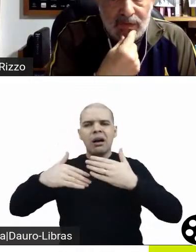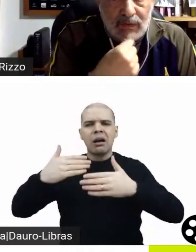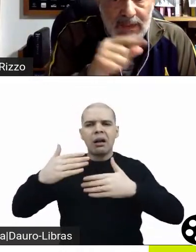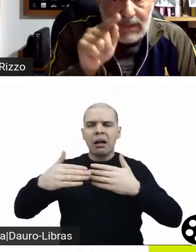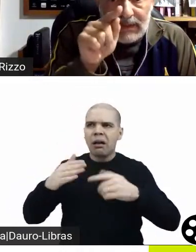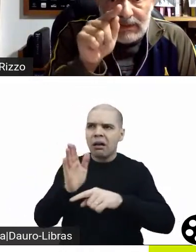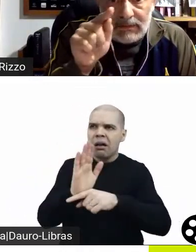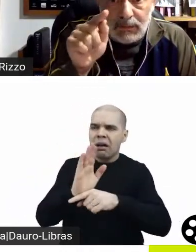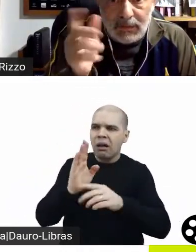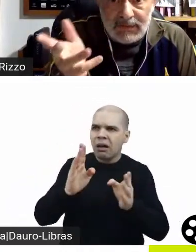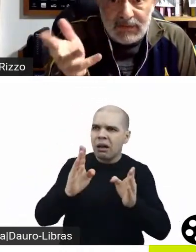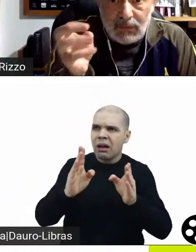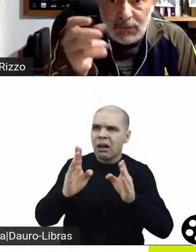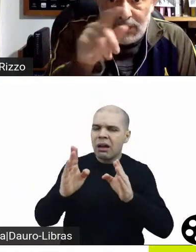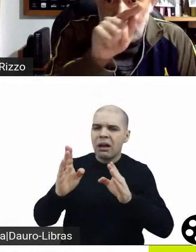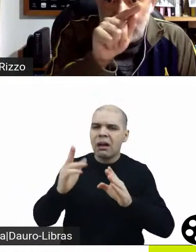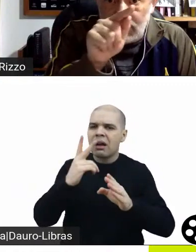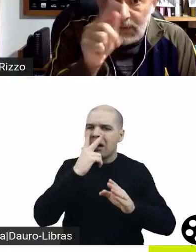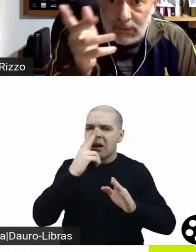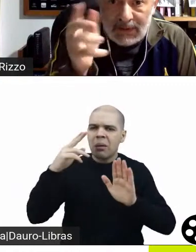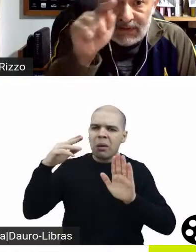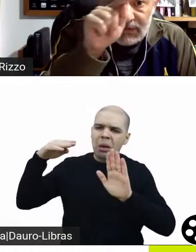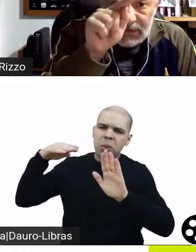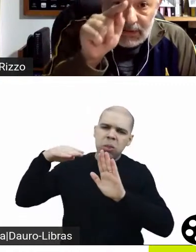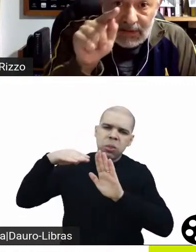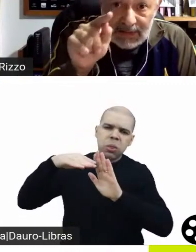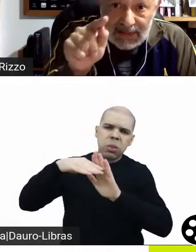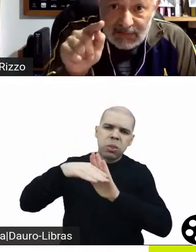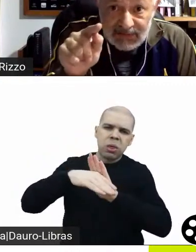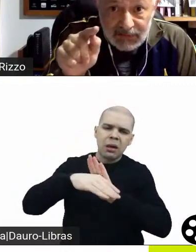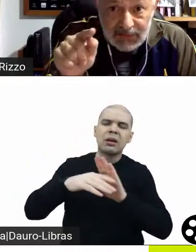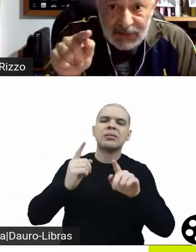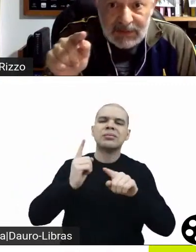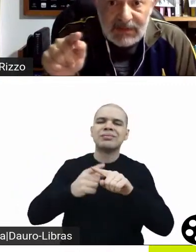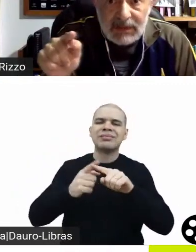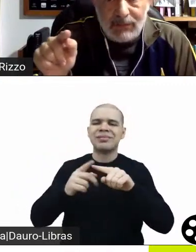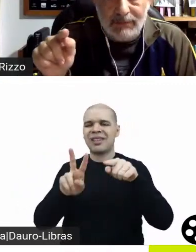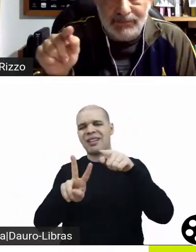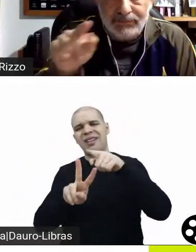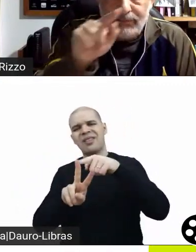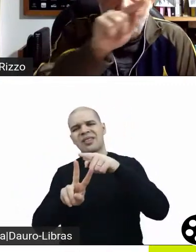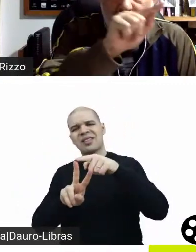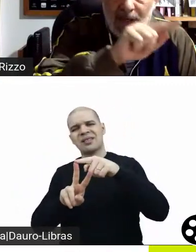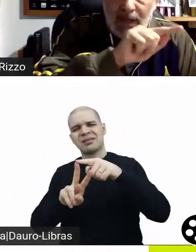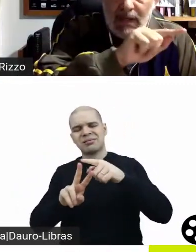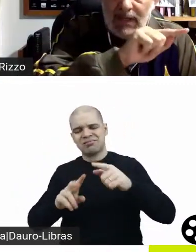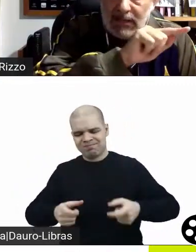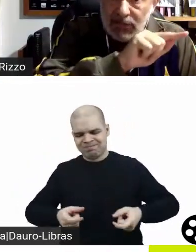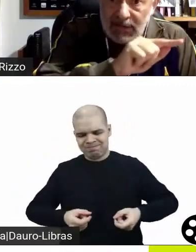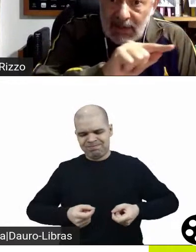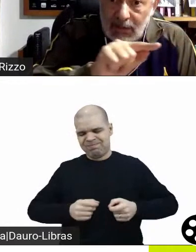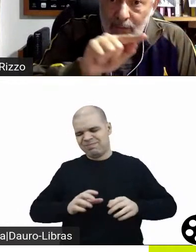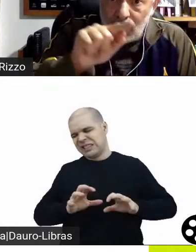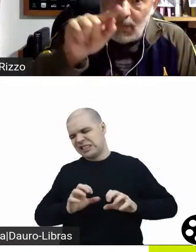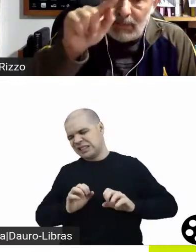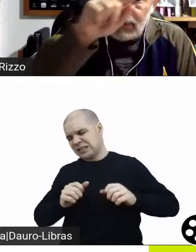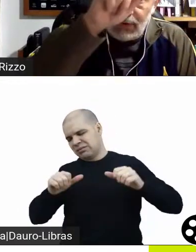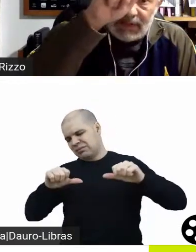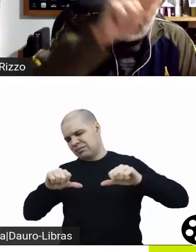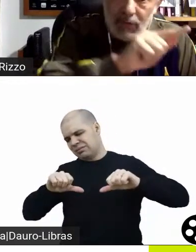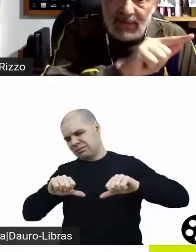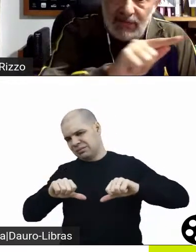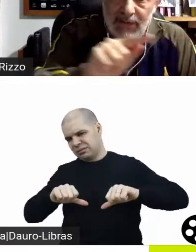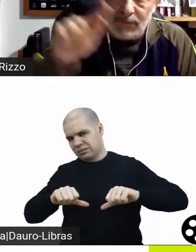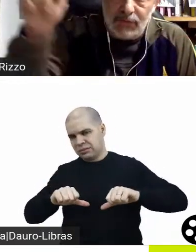que acontece com ela, o problema de saúde que acontece com ela, do câncer, aí ela vai se fragilizando. Então você tem uma